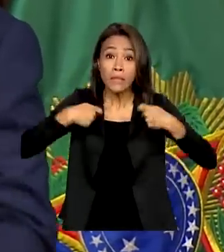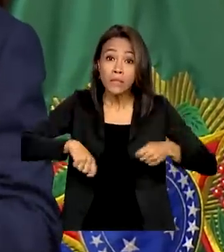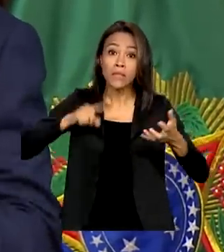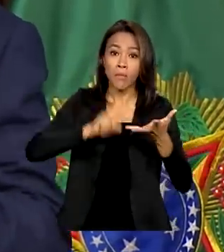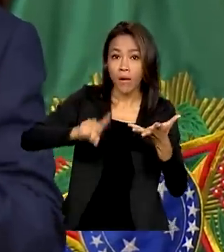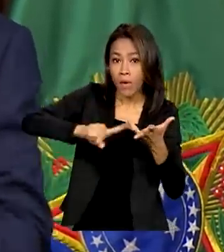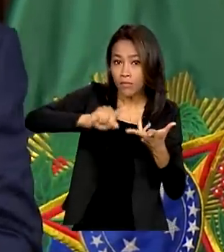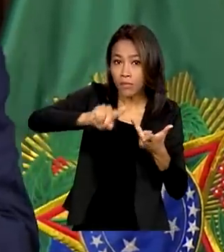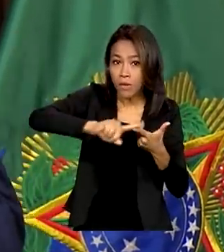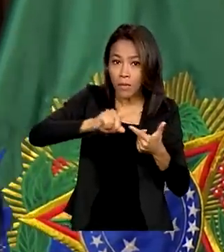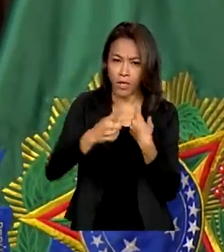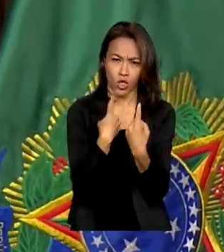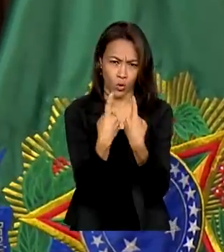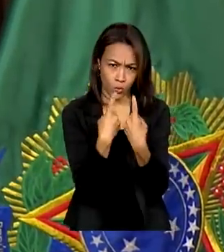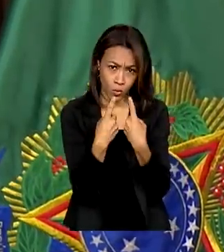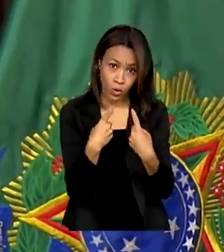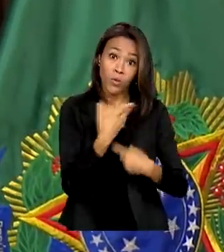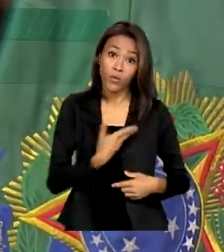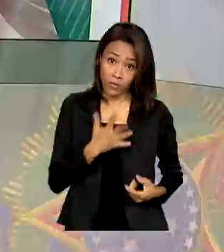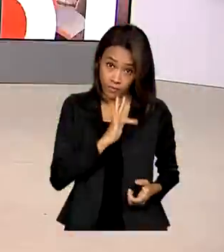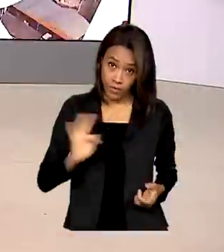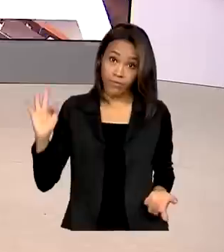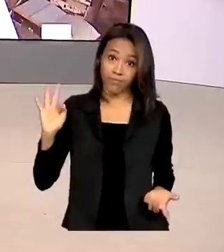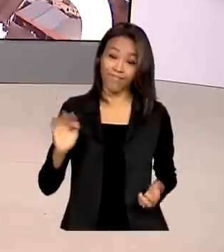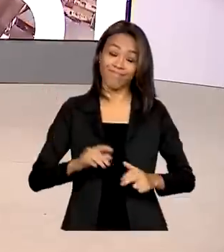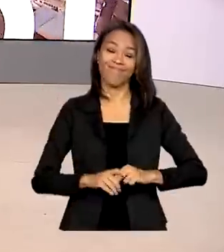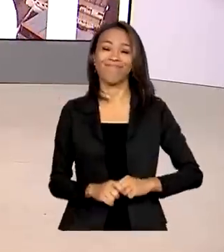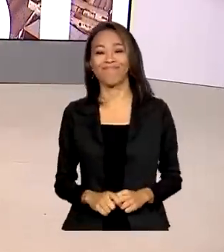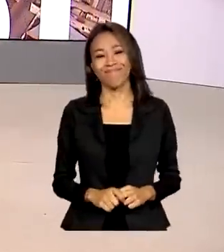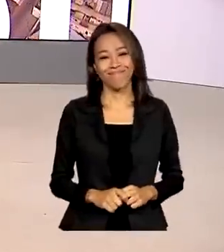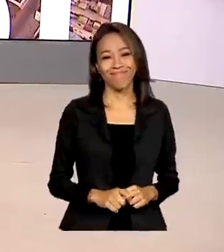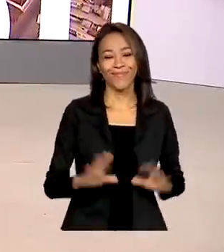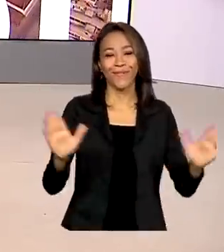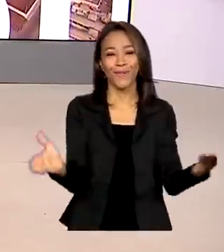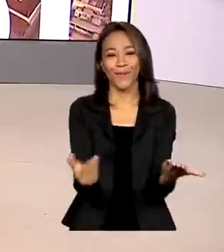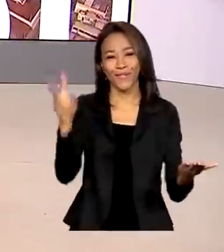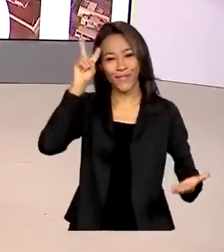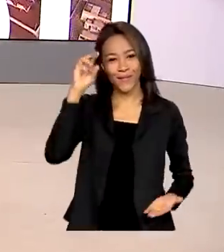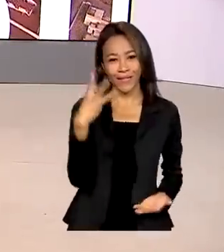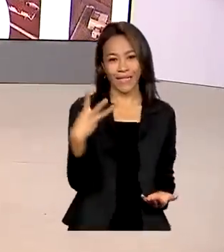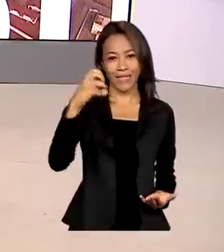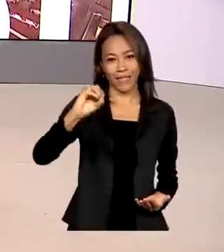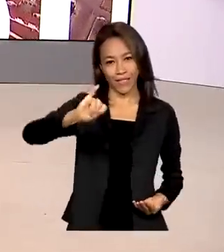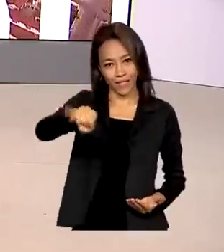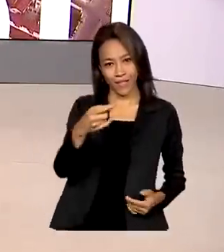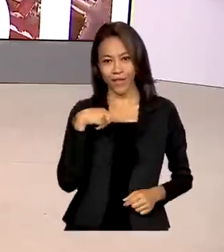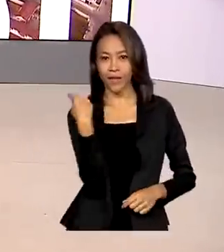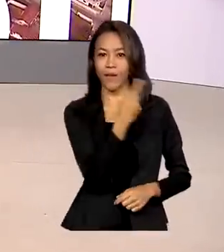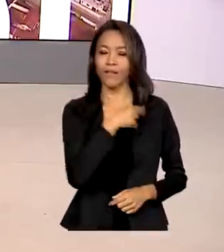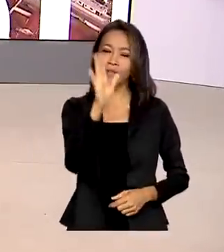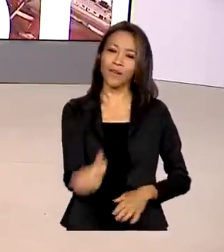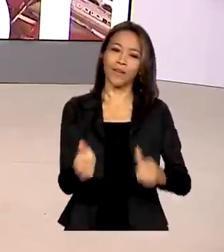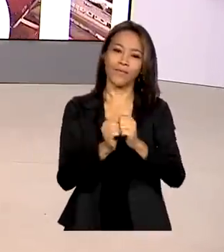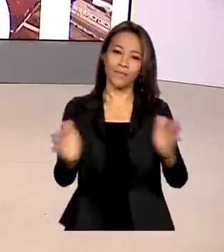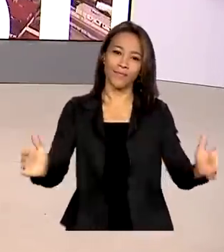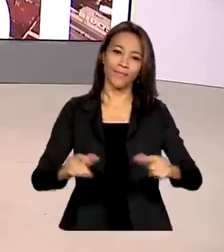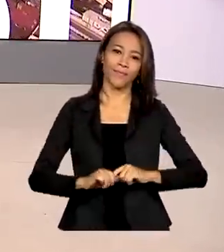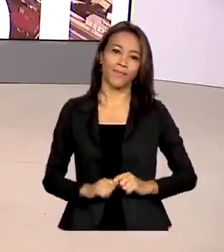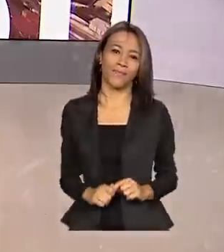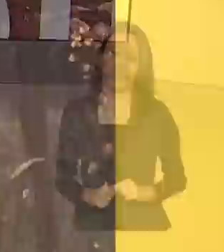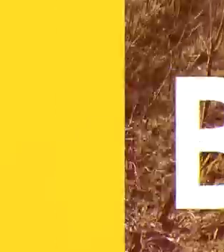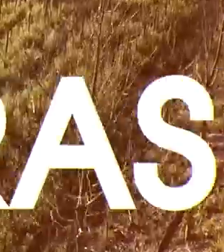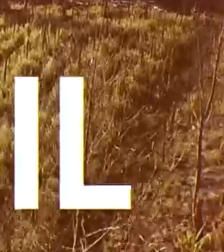precisa ser discutida pelo governo federal. Segunda-feira, 30 de janeiro, o Brasil em Dia já está no ar.